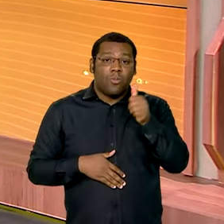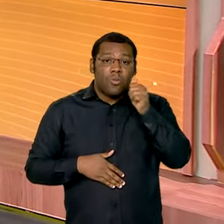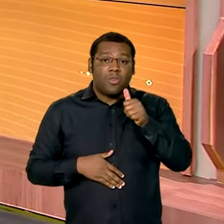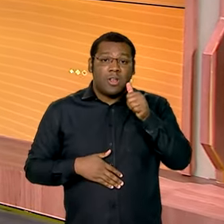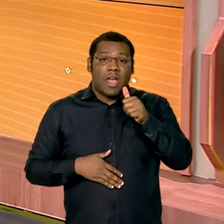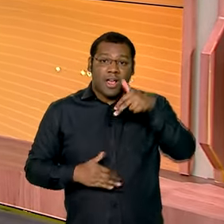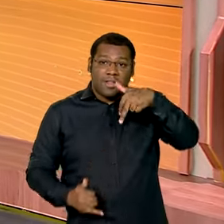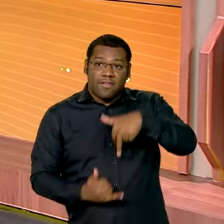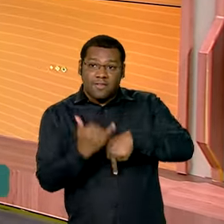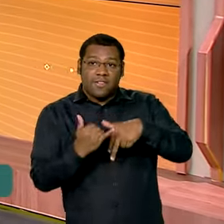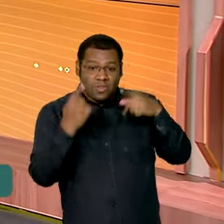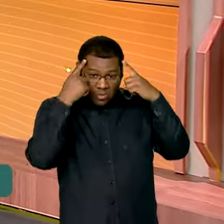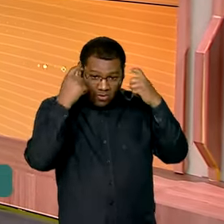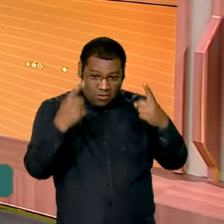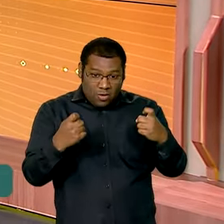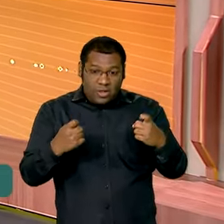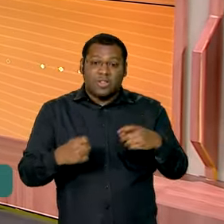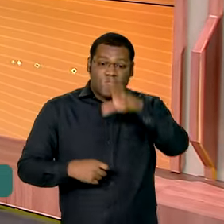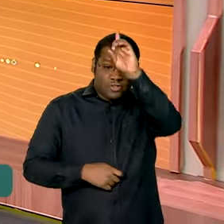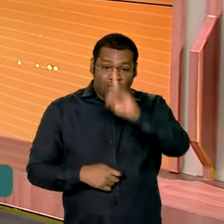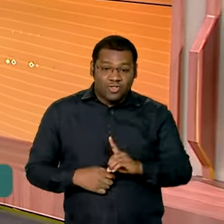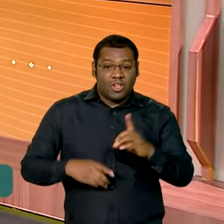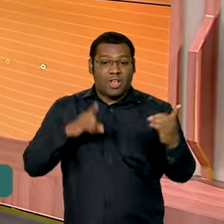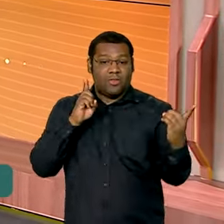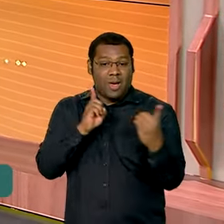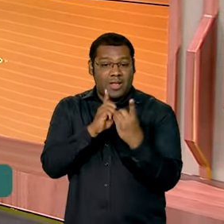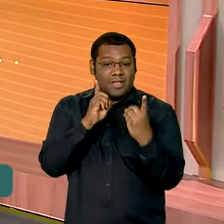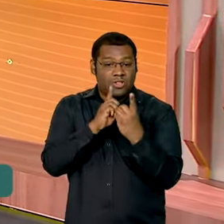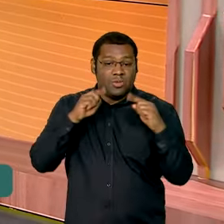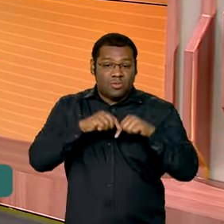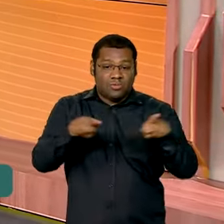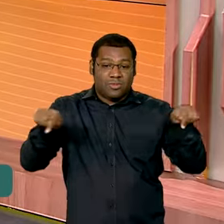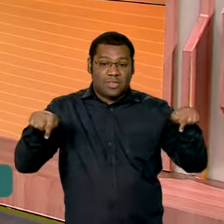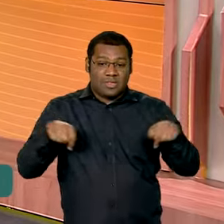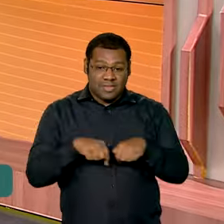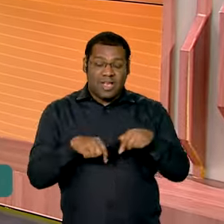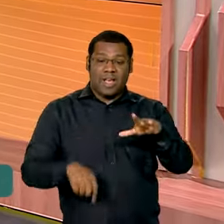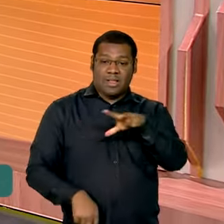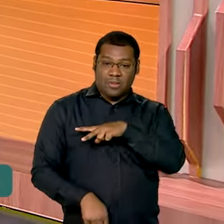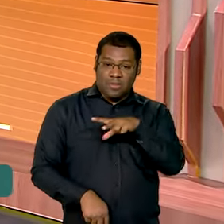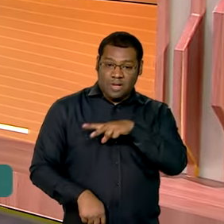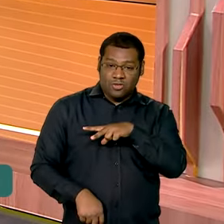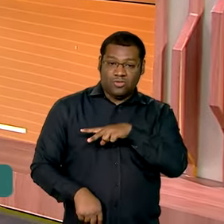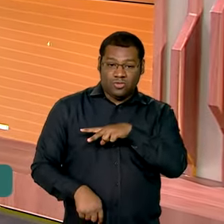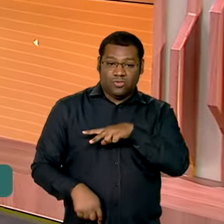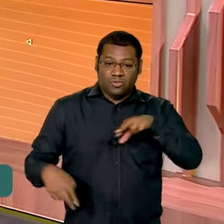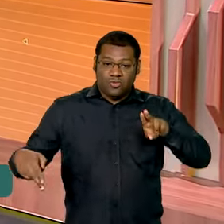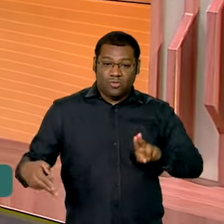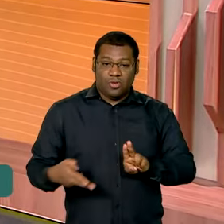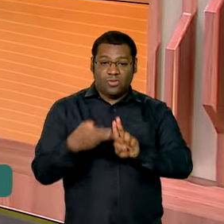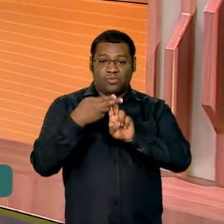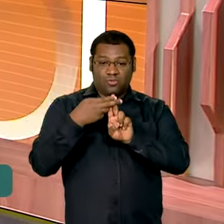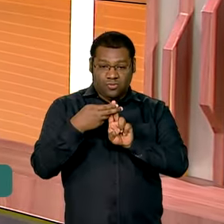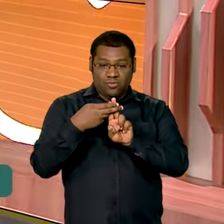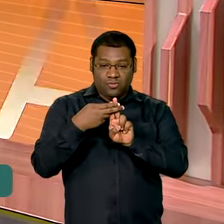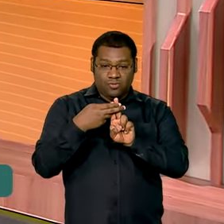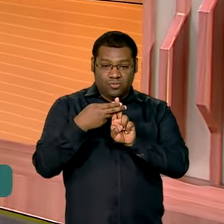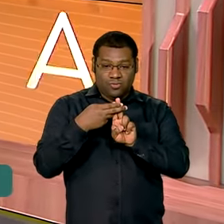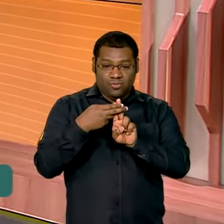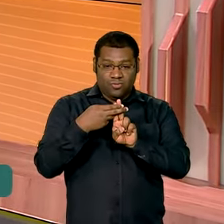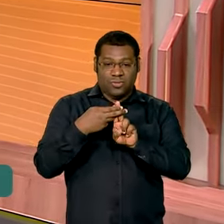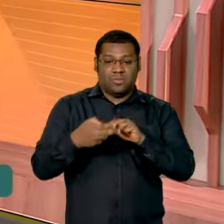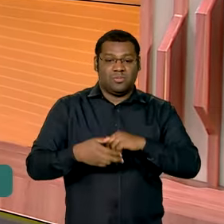de violência doméstica vão ser atendidas em salas privativas e individualizadas nos serviços de saúde